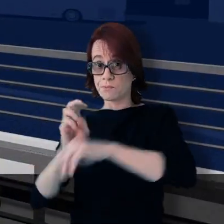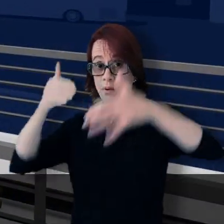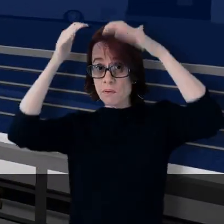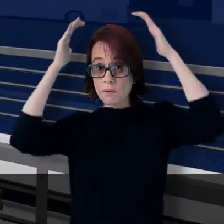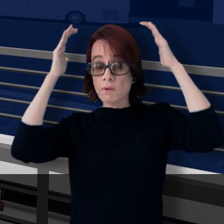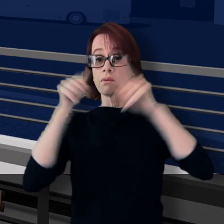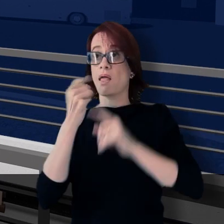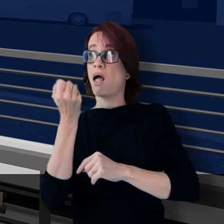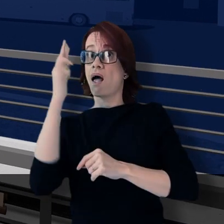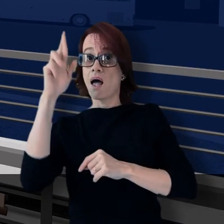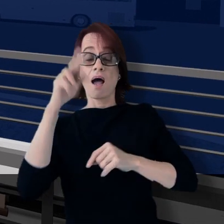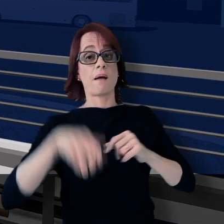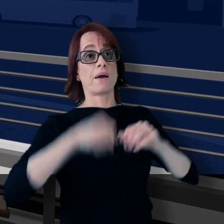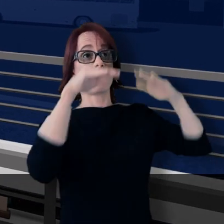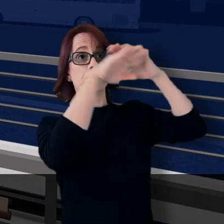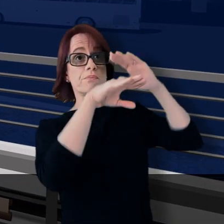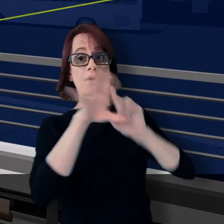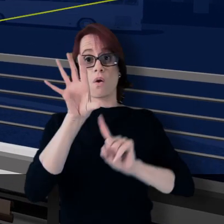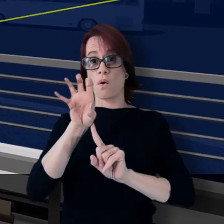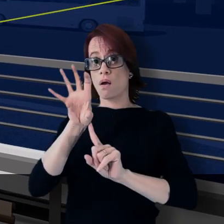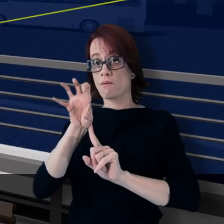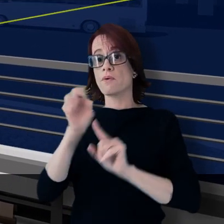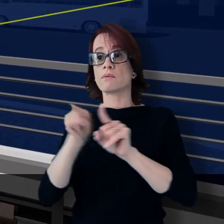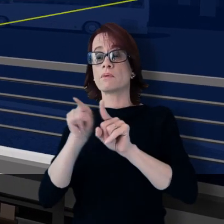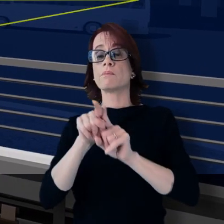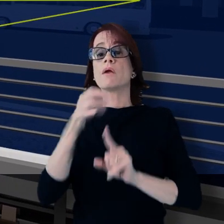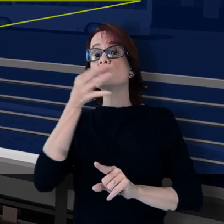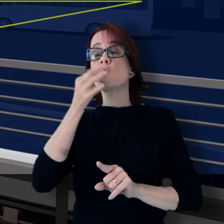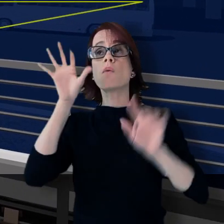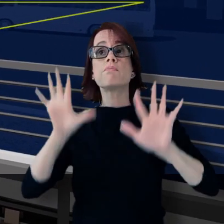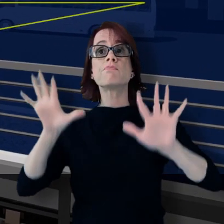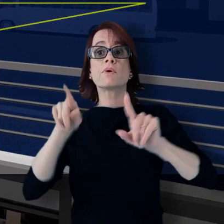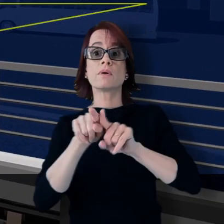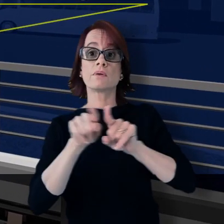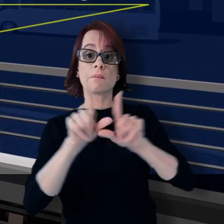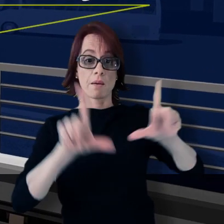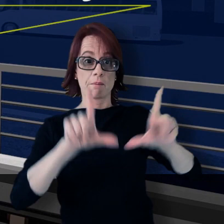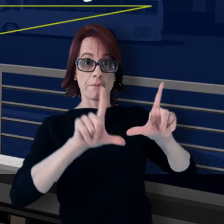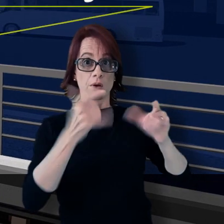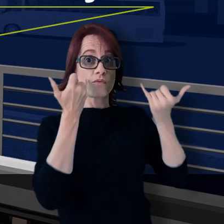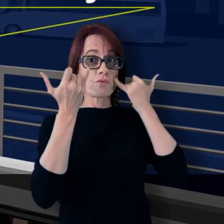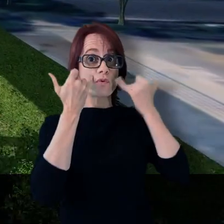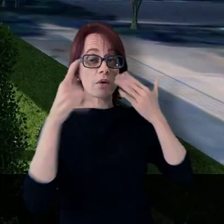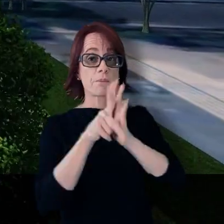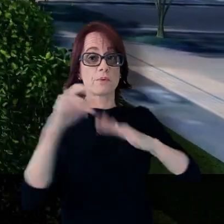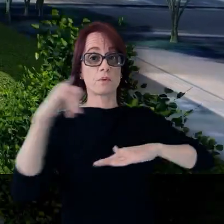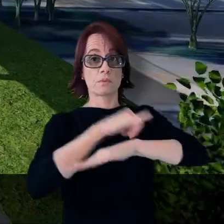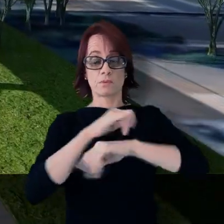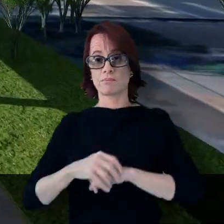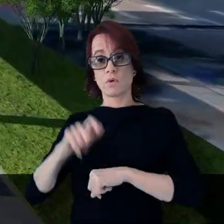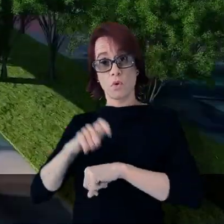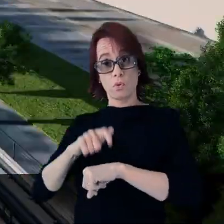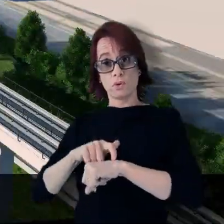contarão com ar-condicionado, Wi-Fi, som ambiente e painéis de informações conectados ao aeroporto. O